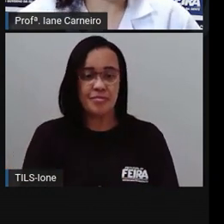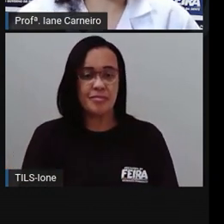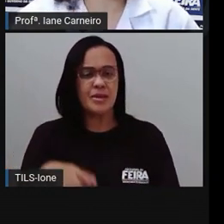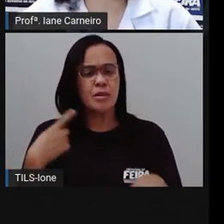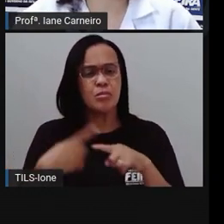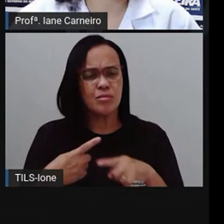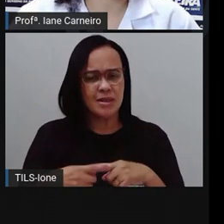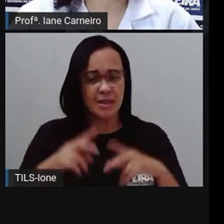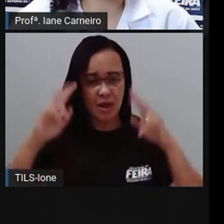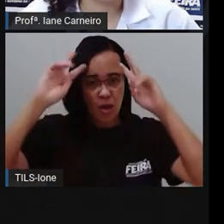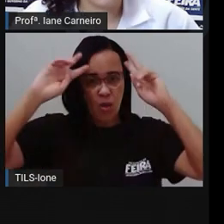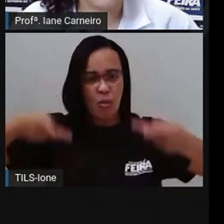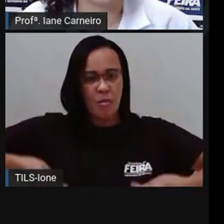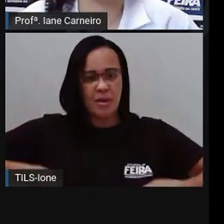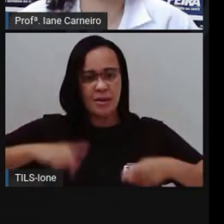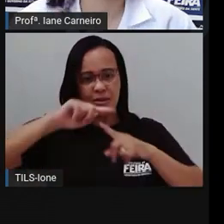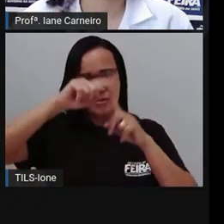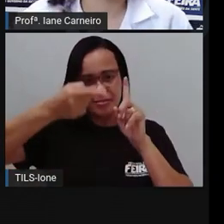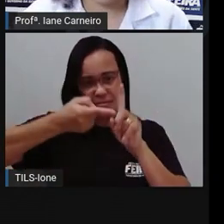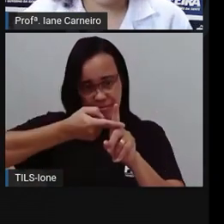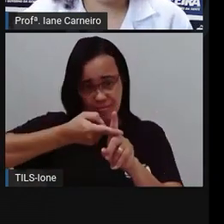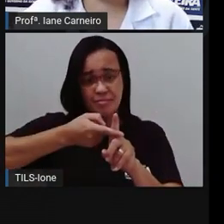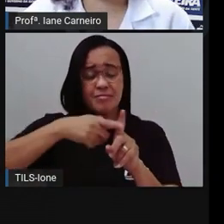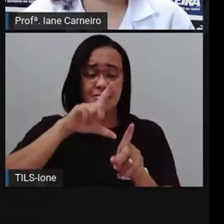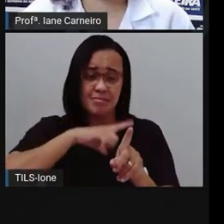barriga, o bebê é gerado ali, né?